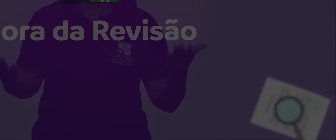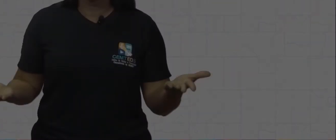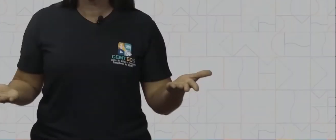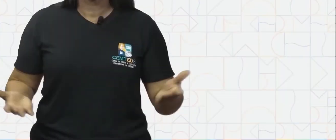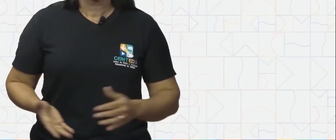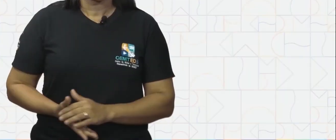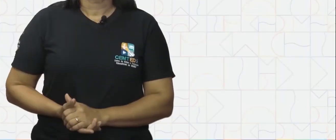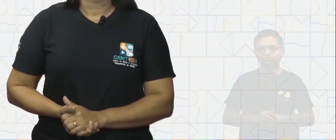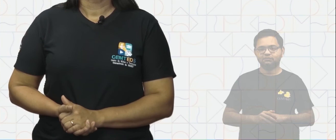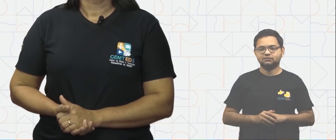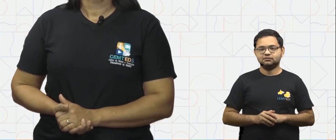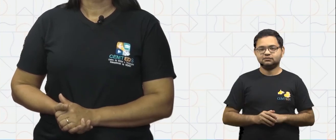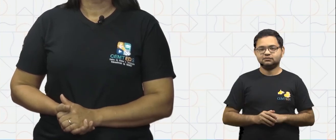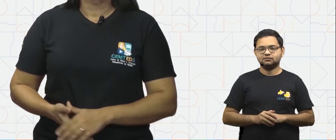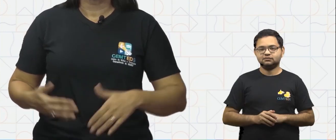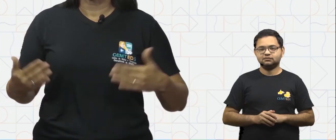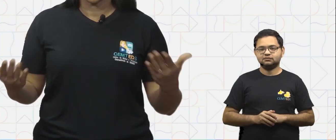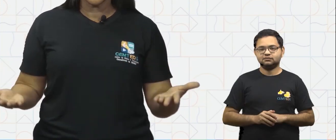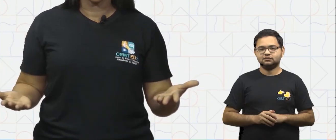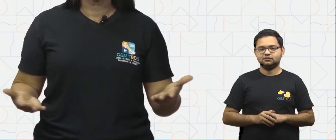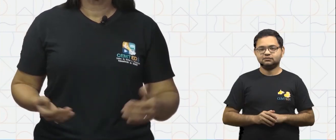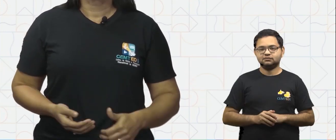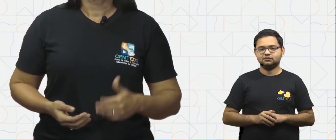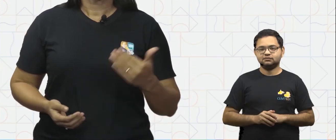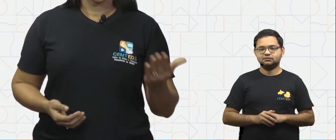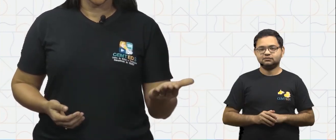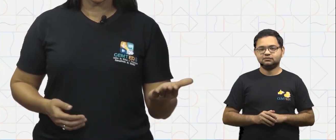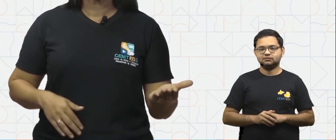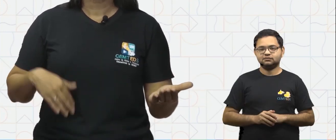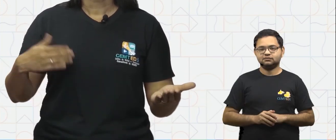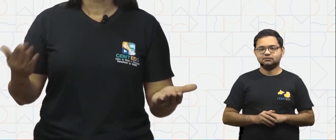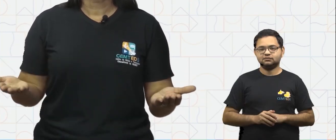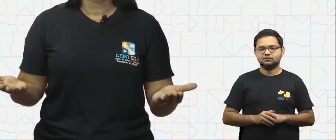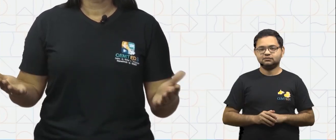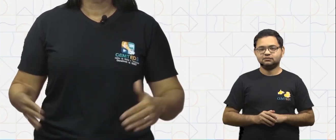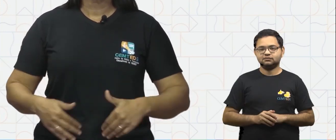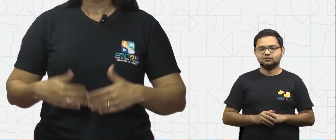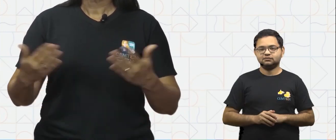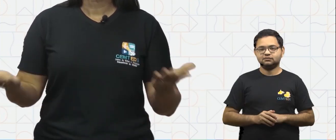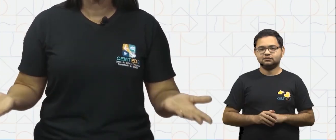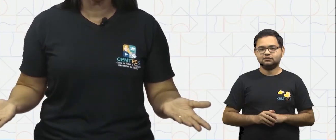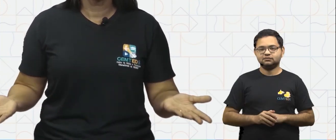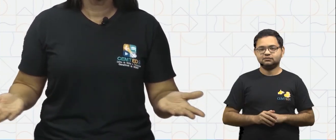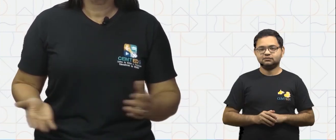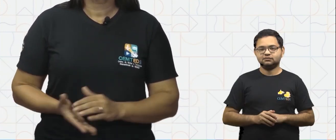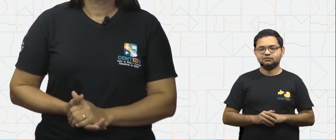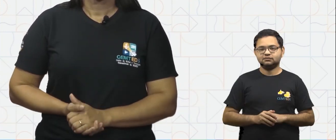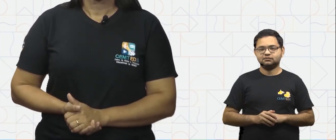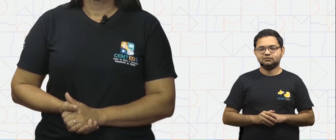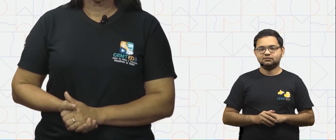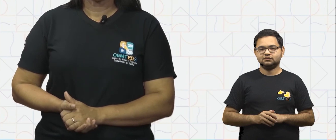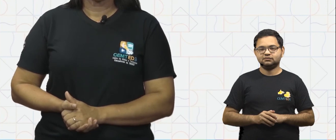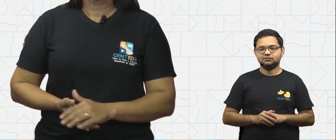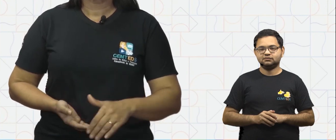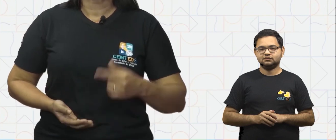Hoje, aprendemos sobre o relógio. Horas, minutos e segundos. Aprendemos que